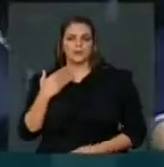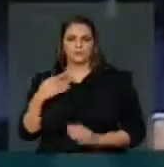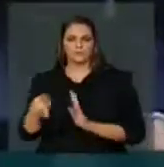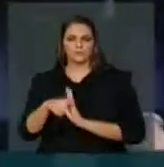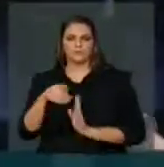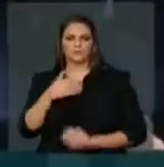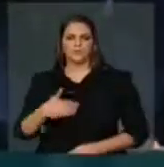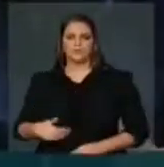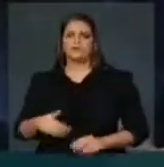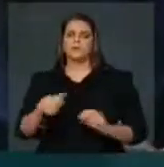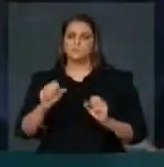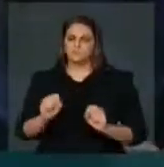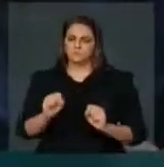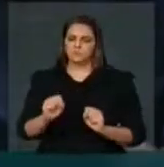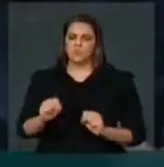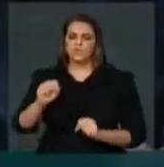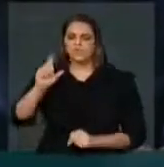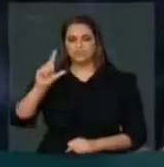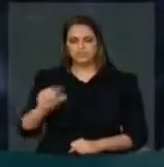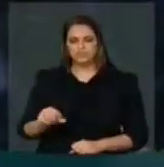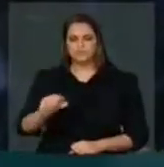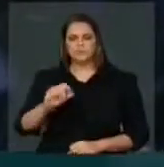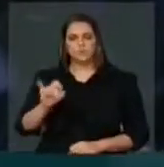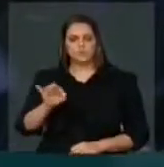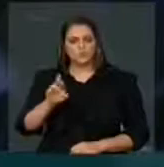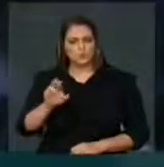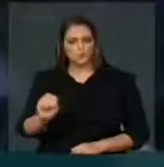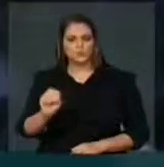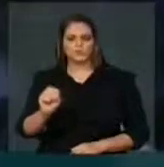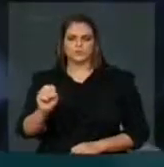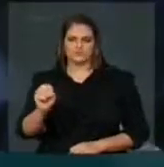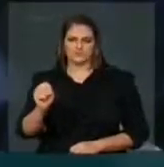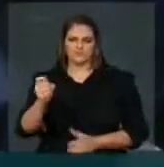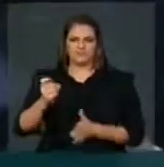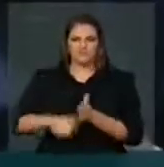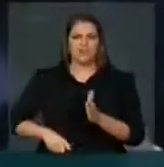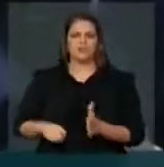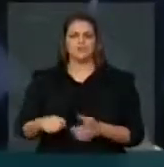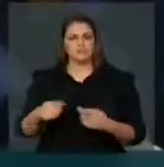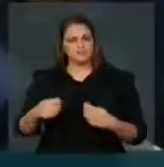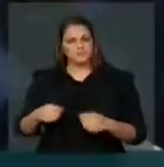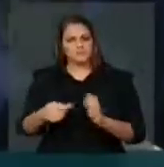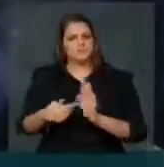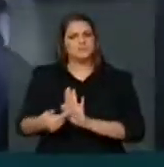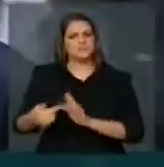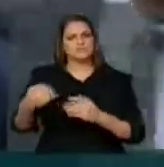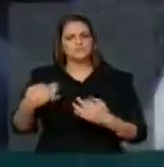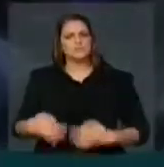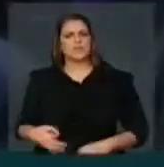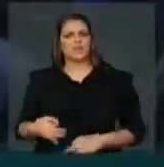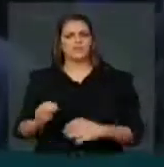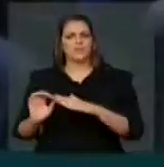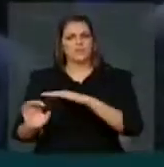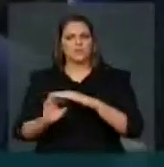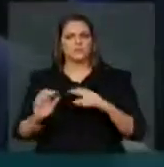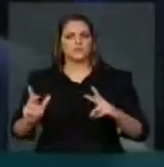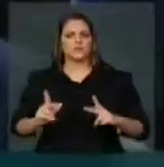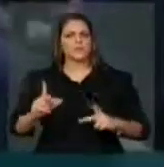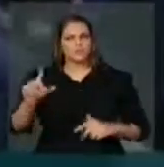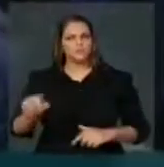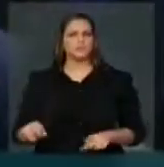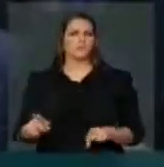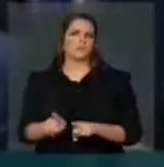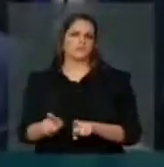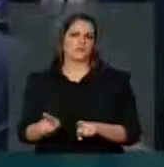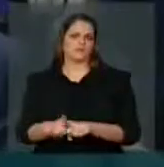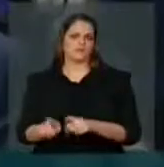taxa de juros e a cobrança de serviços. Ele devia dar um exemplo para fazer os bancos privados baixarem. Terceiro,